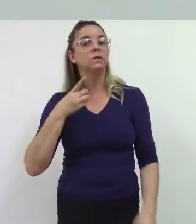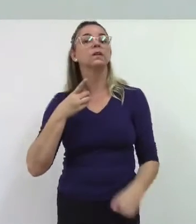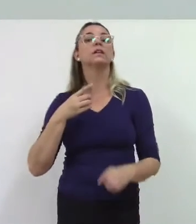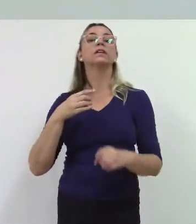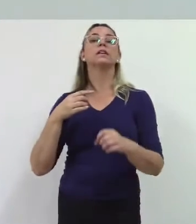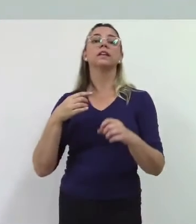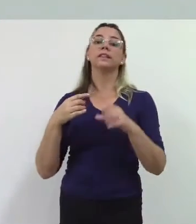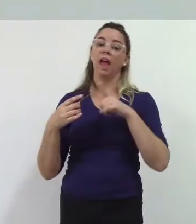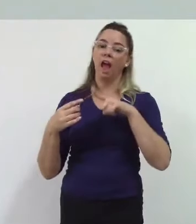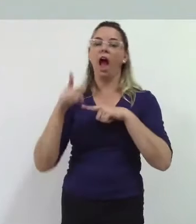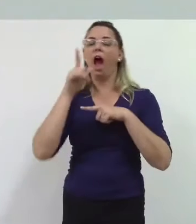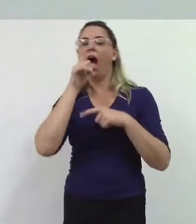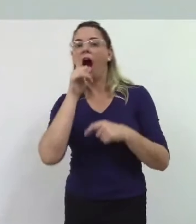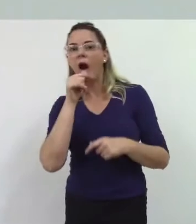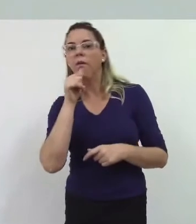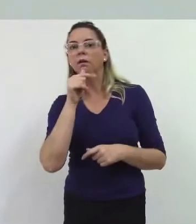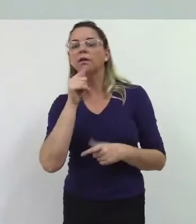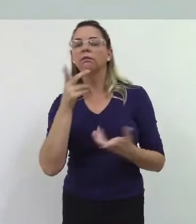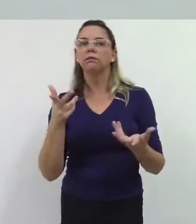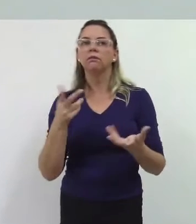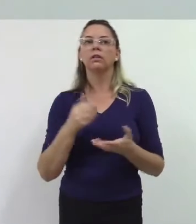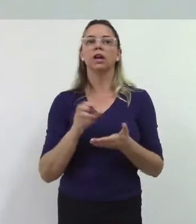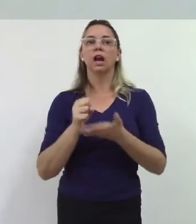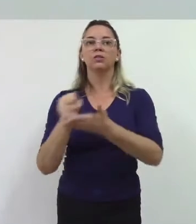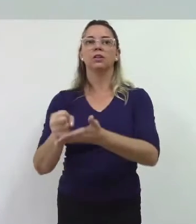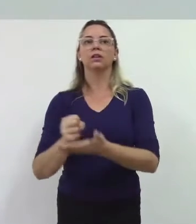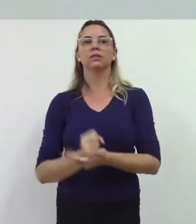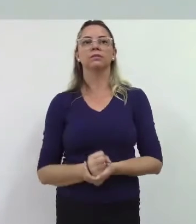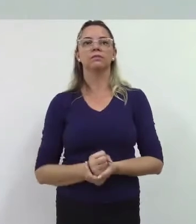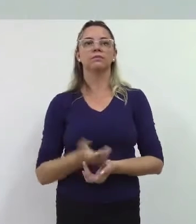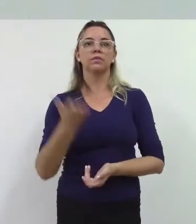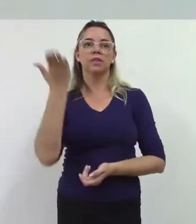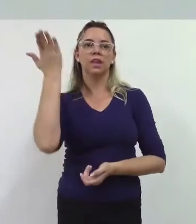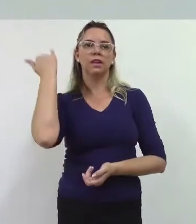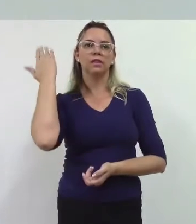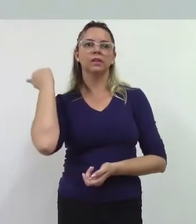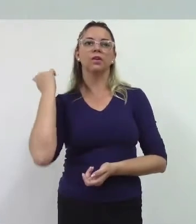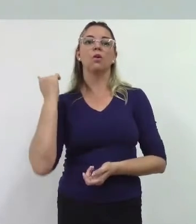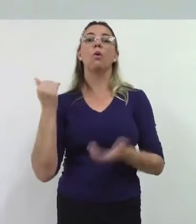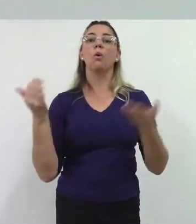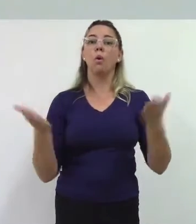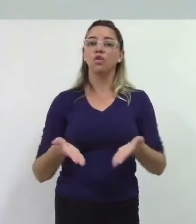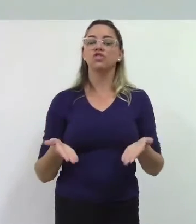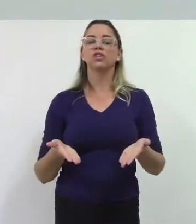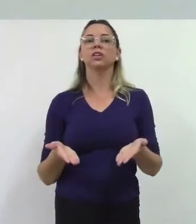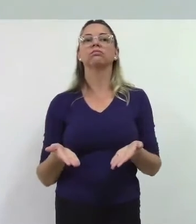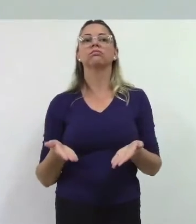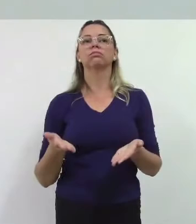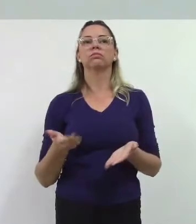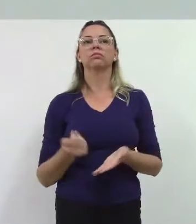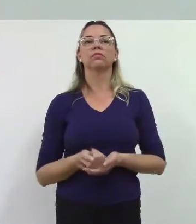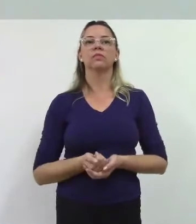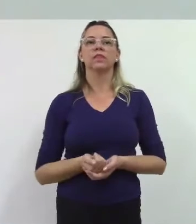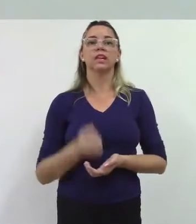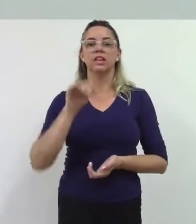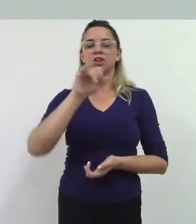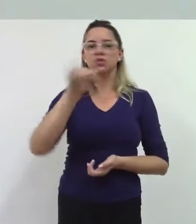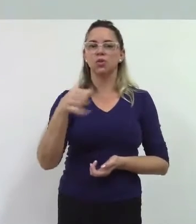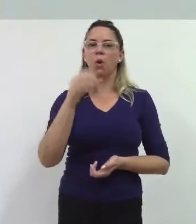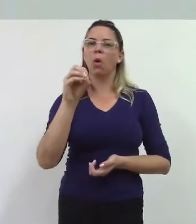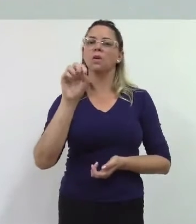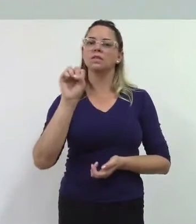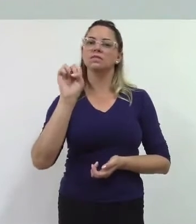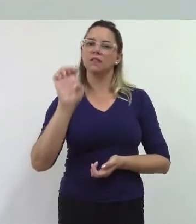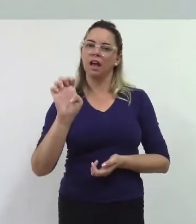compromisso que Zé Almeida teve lá atrás tem hoje tem hoje e na hora que disser vai botar